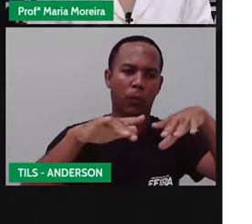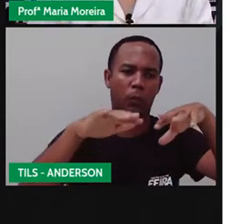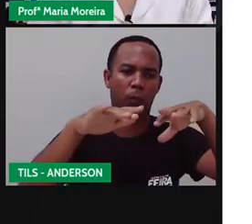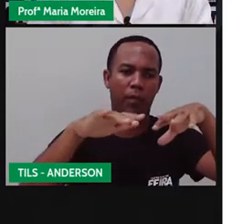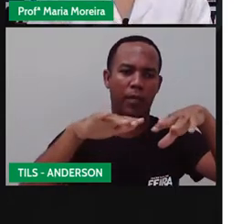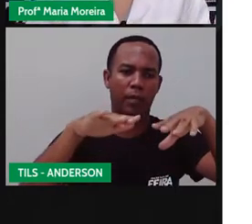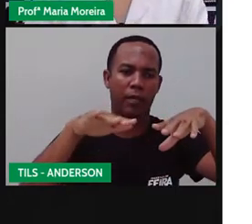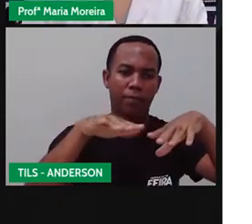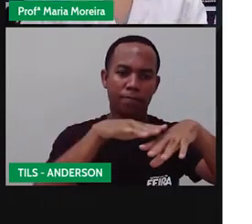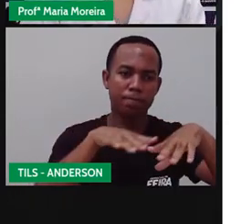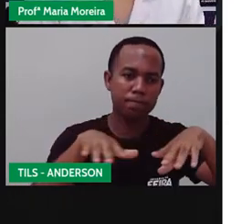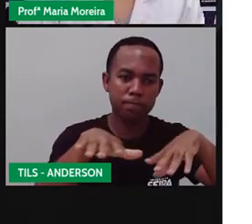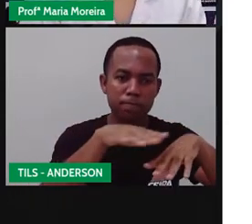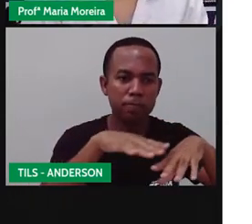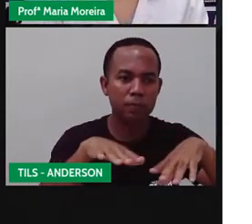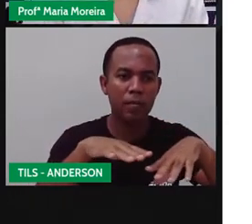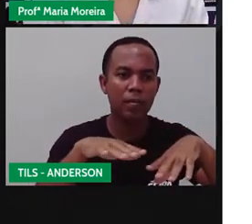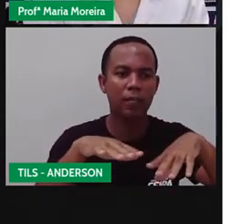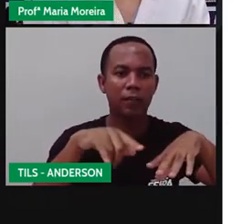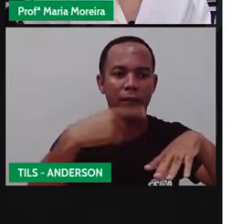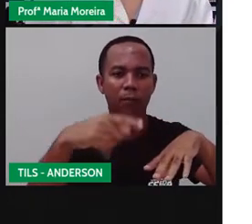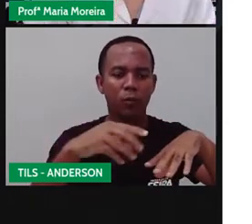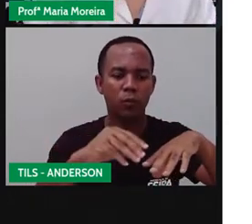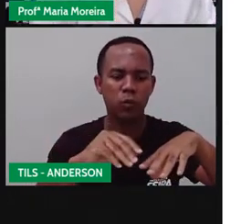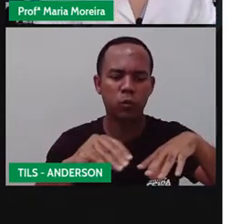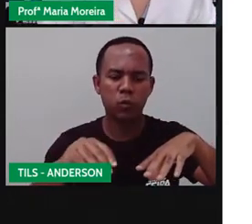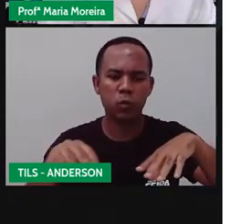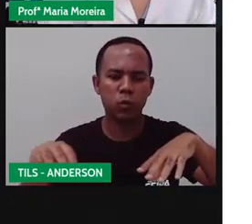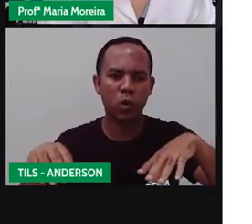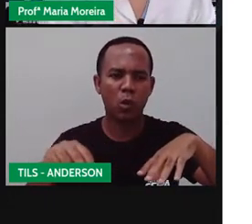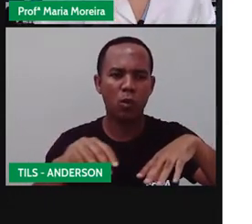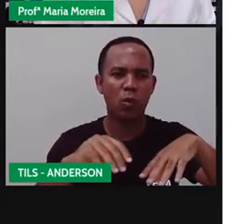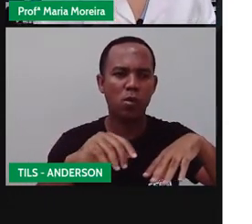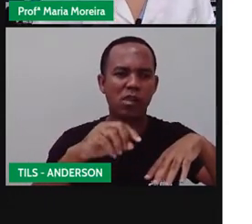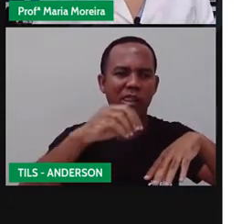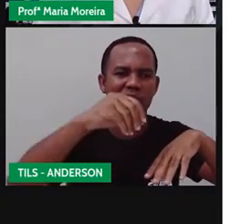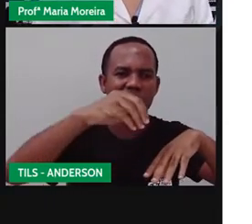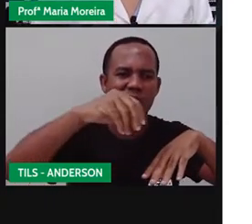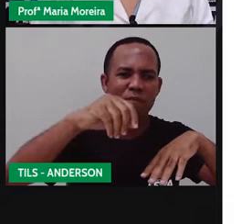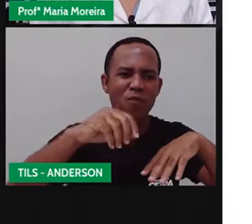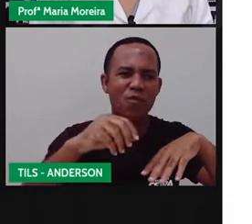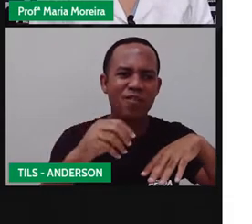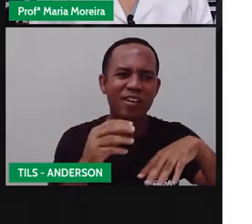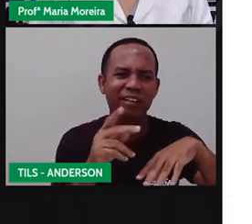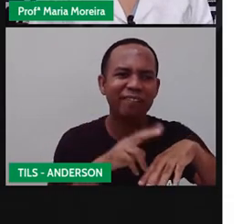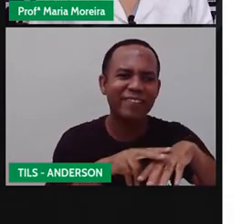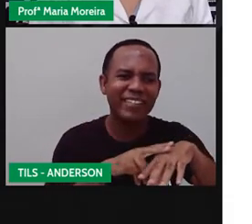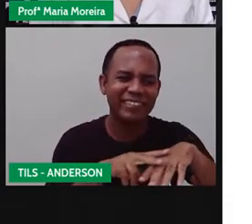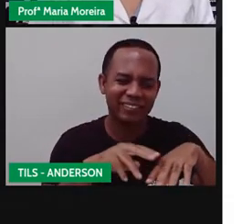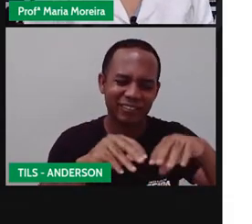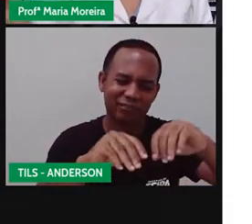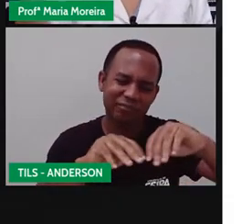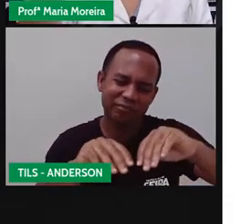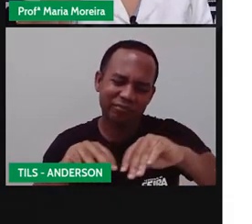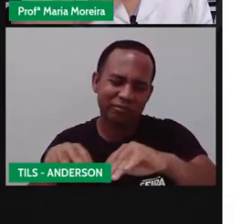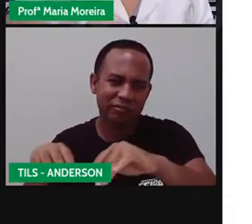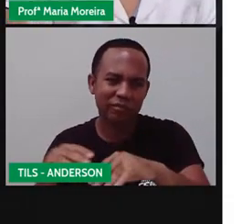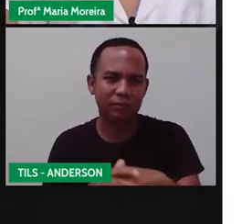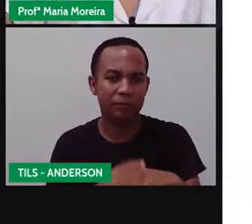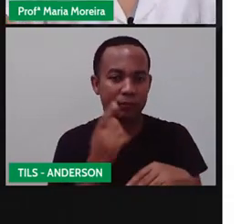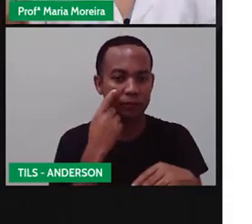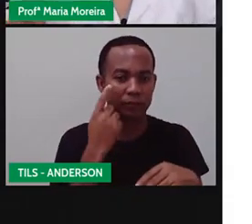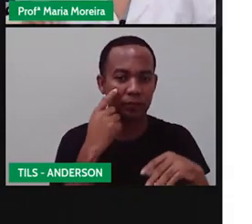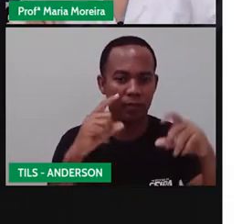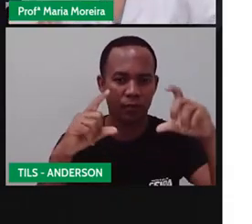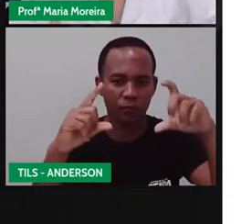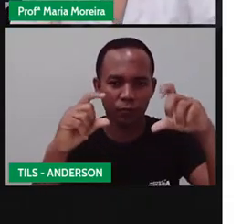Deixava o solo recoberto por um limo, que fertilizava a terra para a agricultura. E aí, a tem uma imagem, na